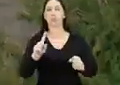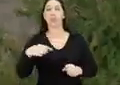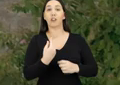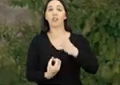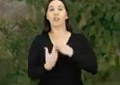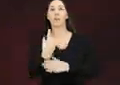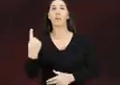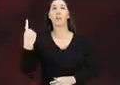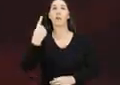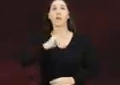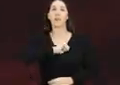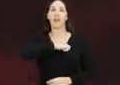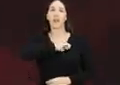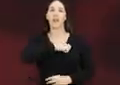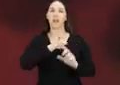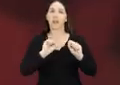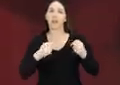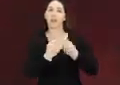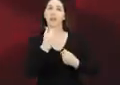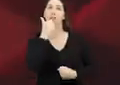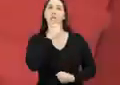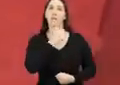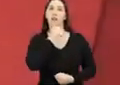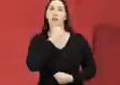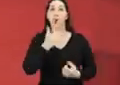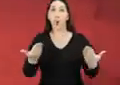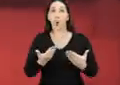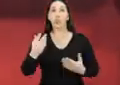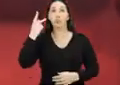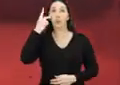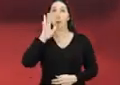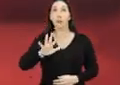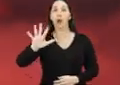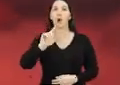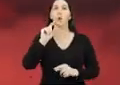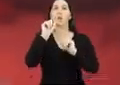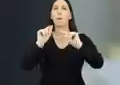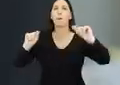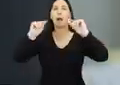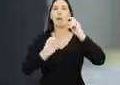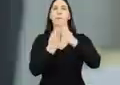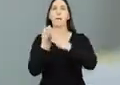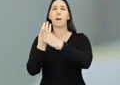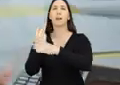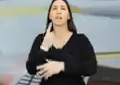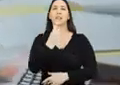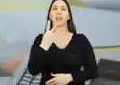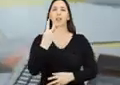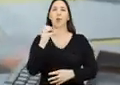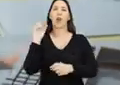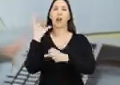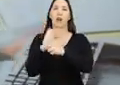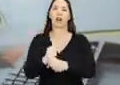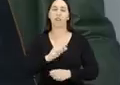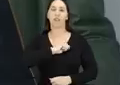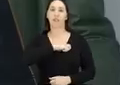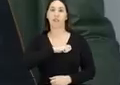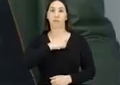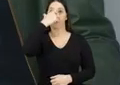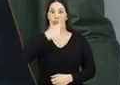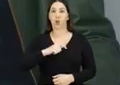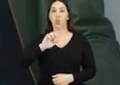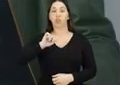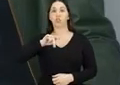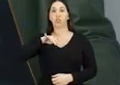Defesa e Proteção à Mulher. Hoje, já são 140 em todo o estado de São Paulo. Meu nome é Cristine Costa e hoje eu estou